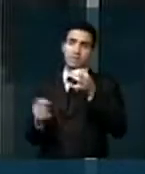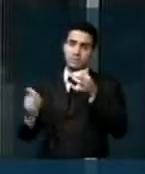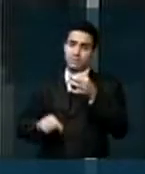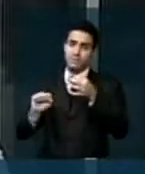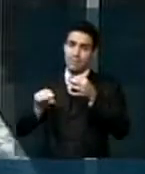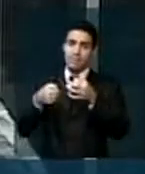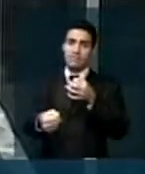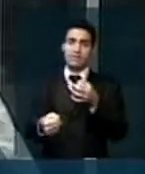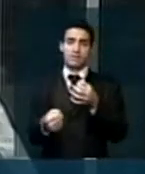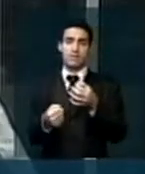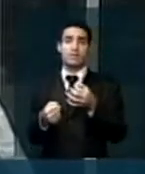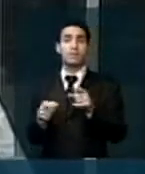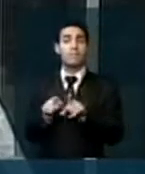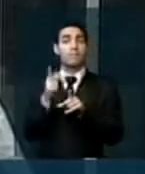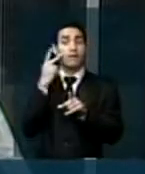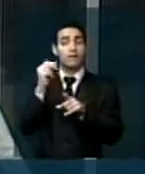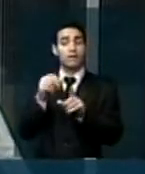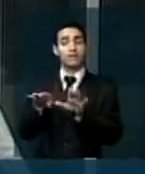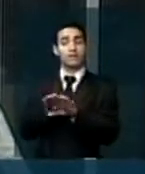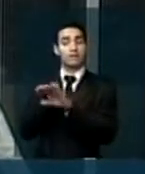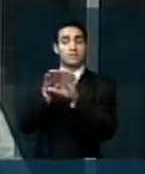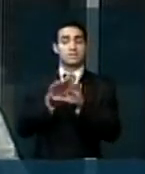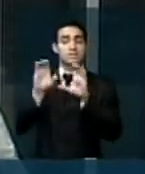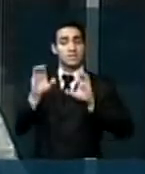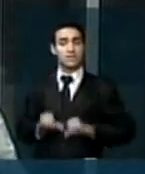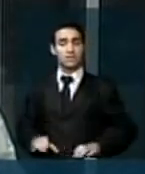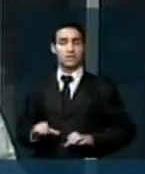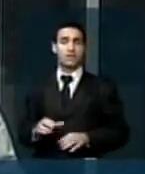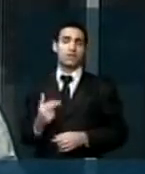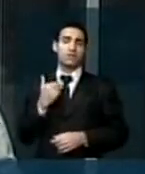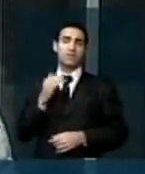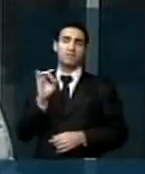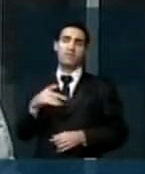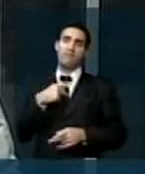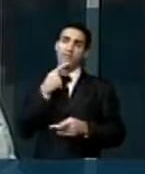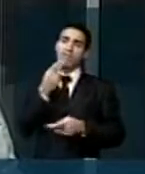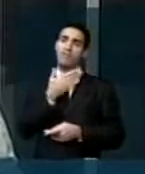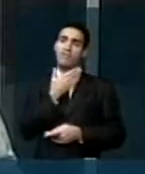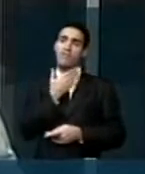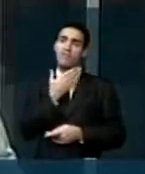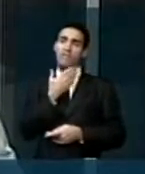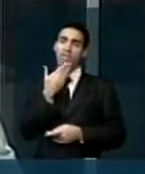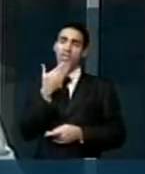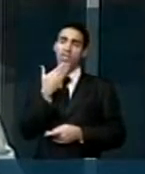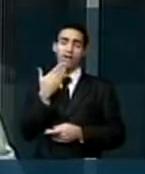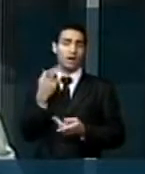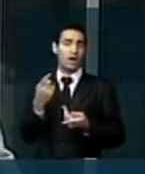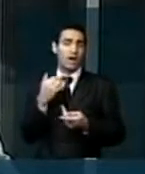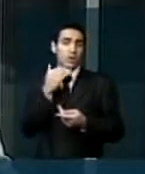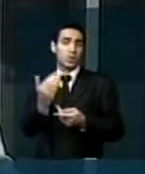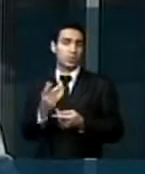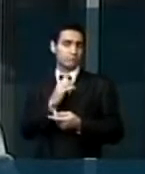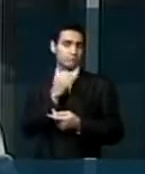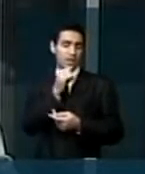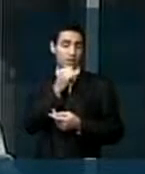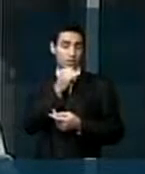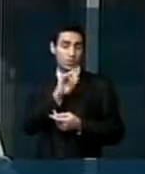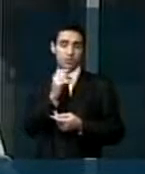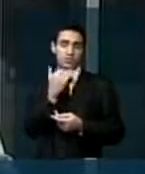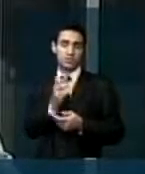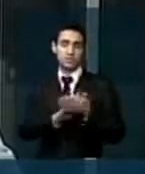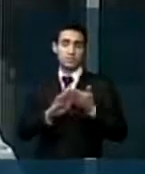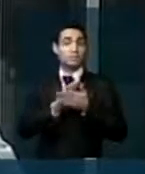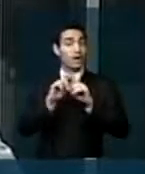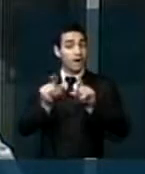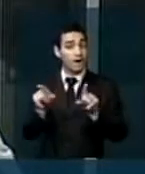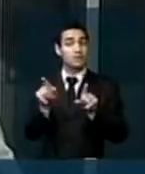imprescindível para que a democracia e a cidadania não sejam apenas palavras mortas, mas sim uma realidade viva e